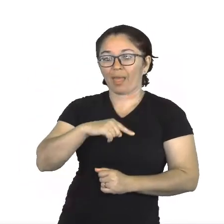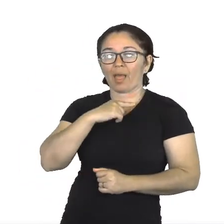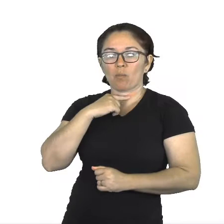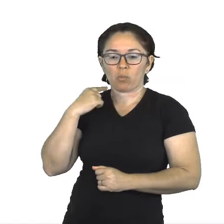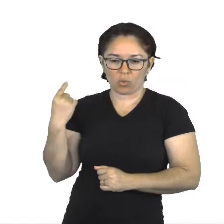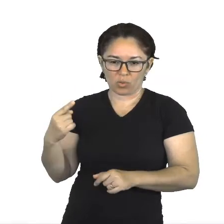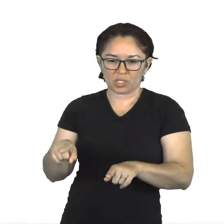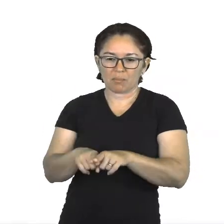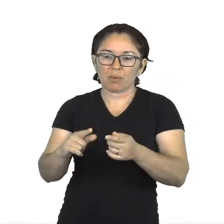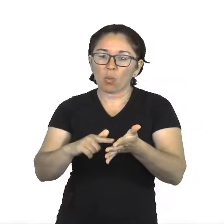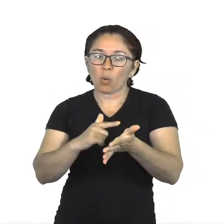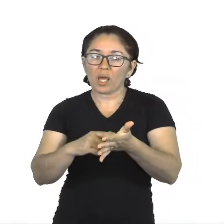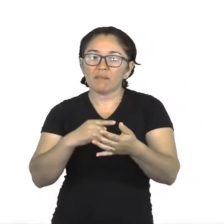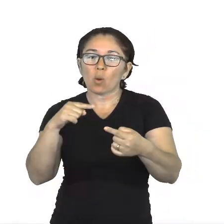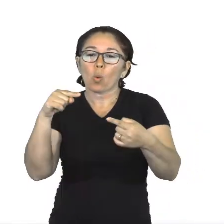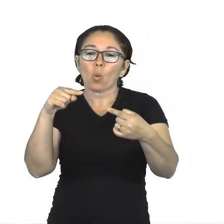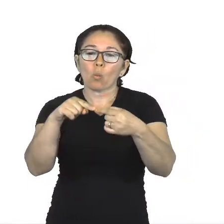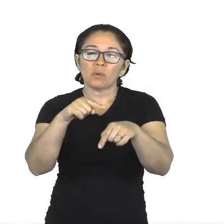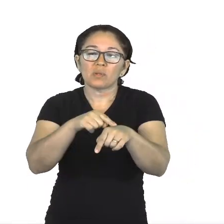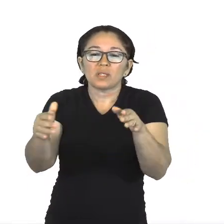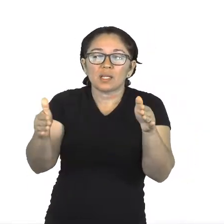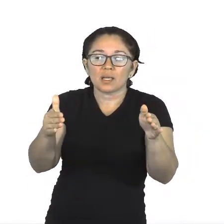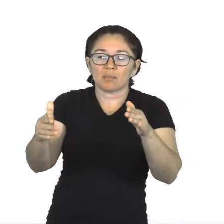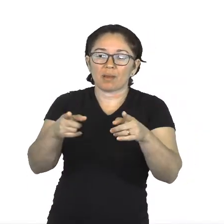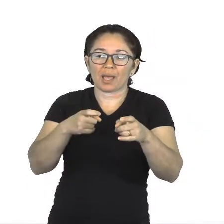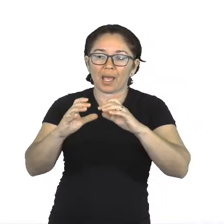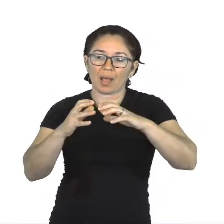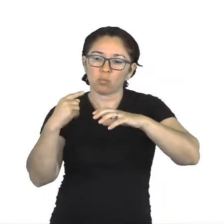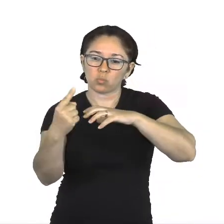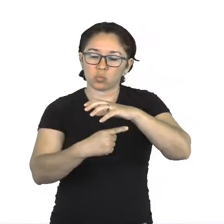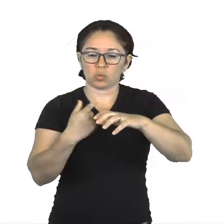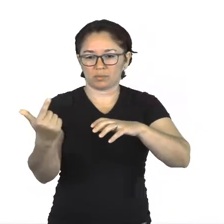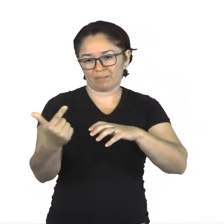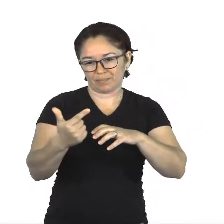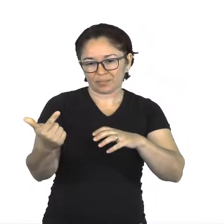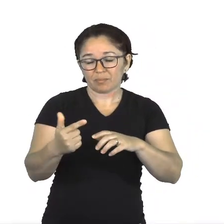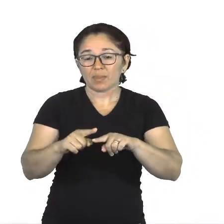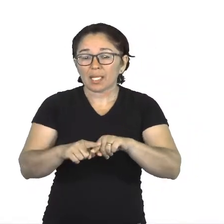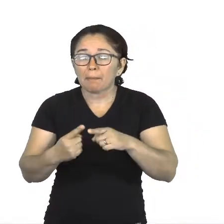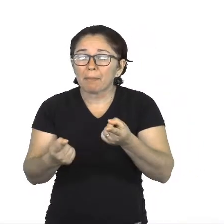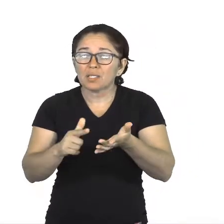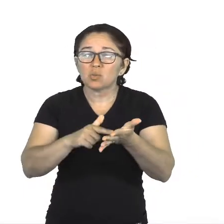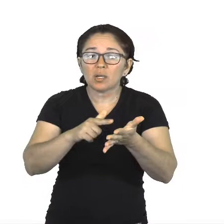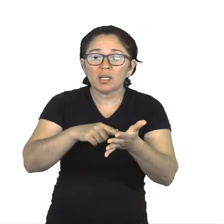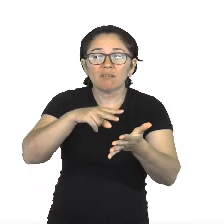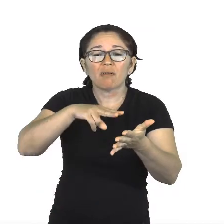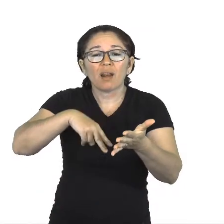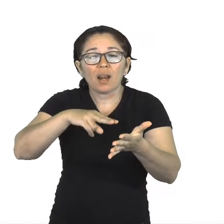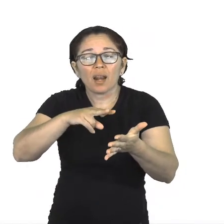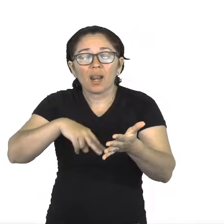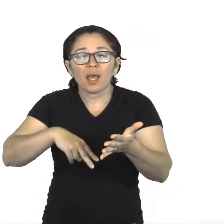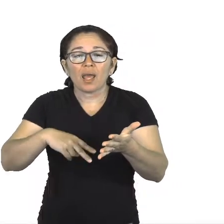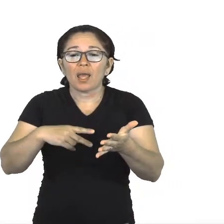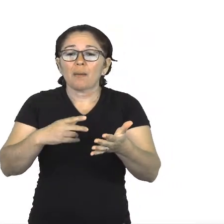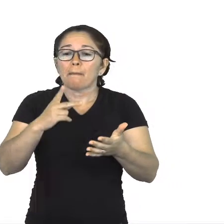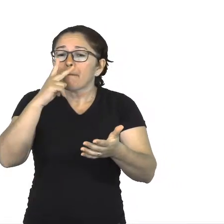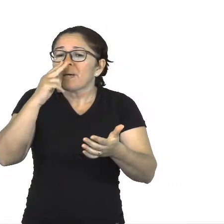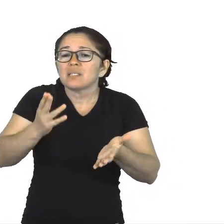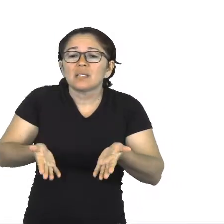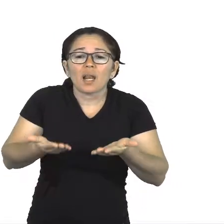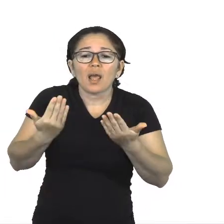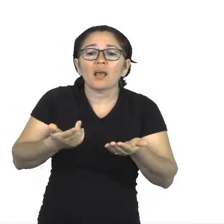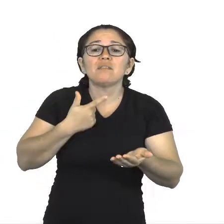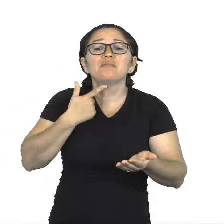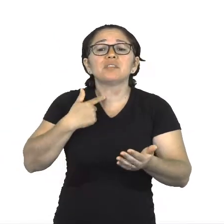guerra, a história é contada de forma leve, fazendo com que seja difícil de largar o livro antes do final.